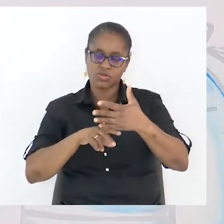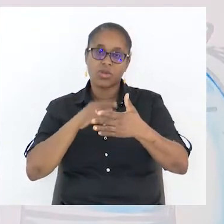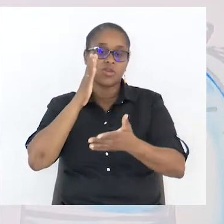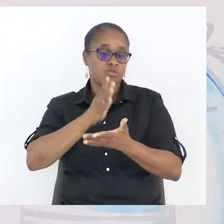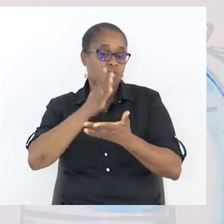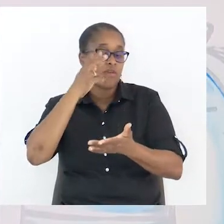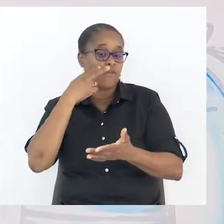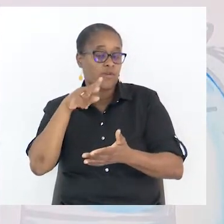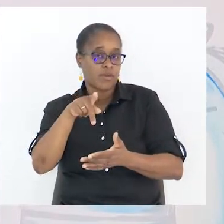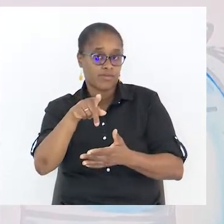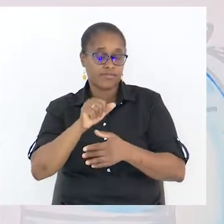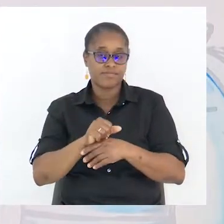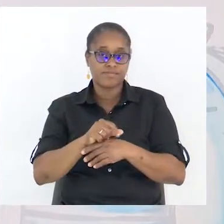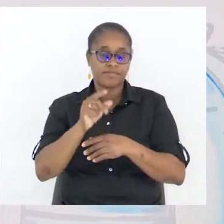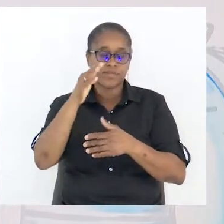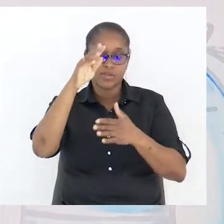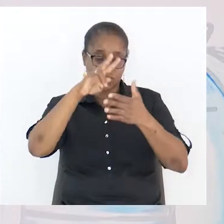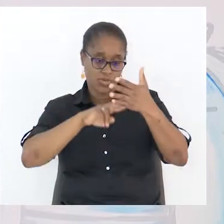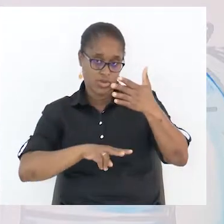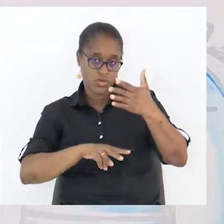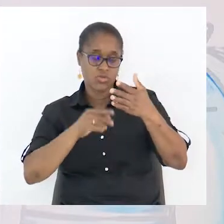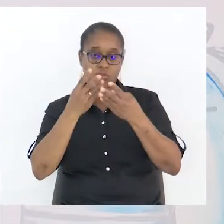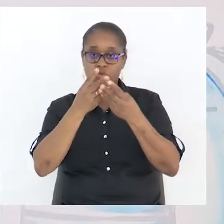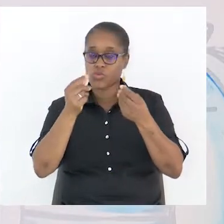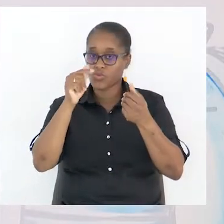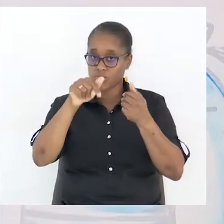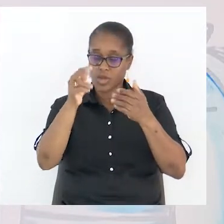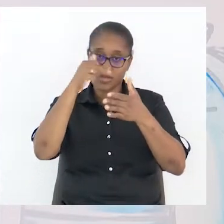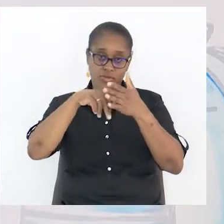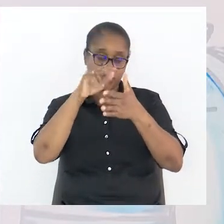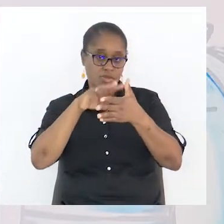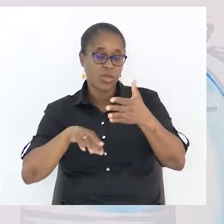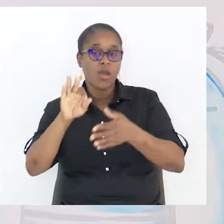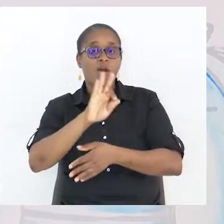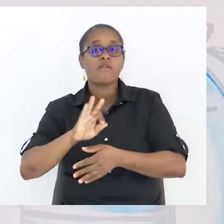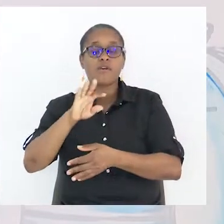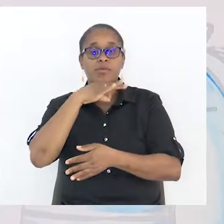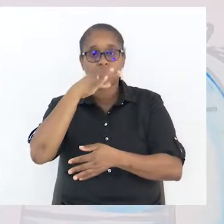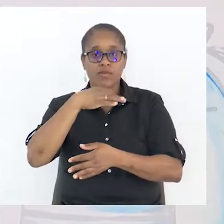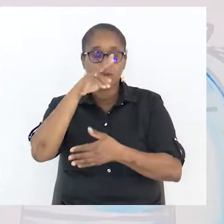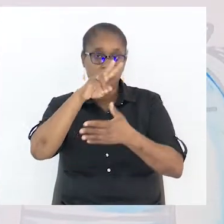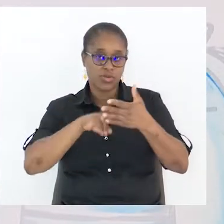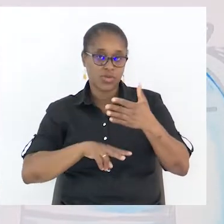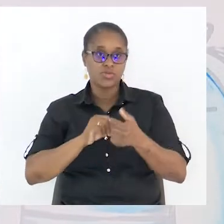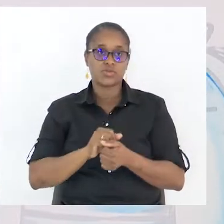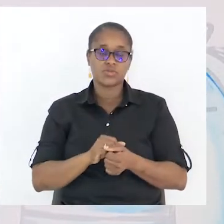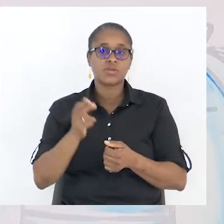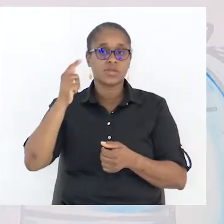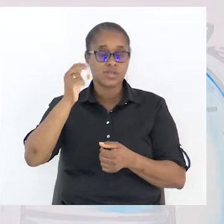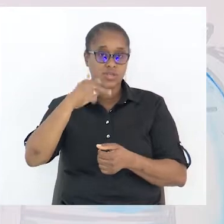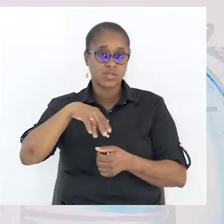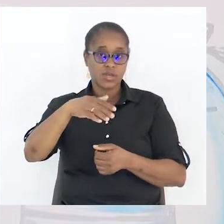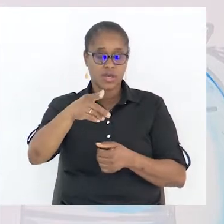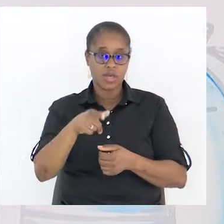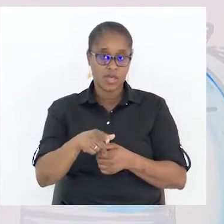textual, o conteúdo que está lá, a forma de falar do texto, e chegarás a essa intenção